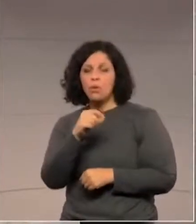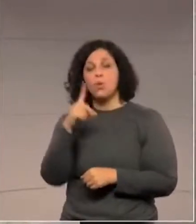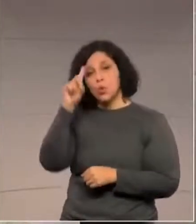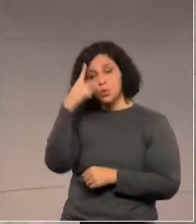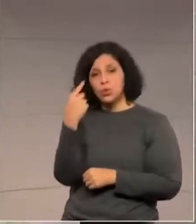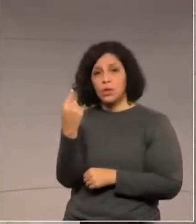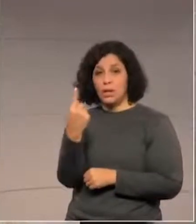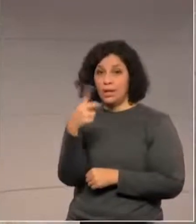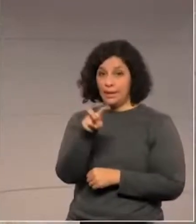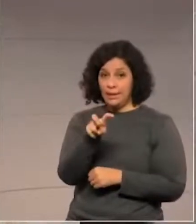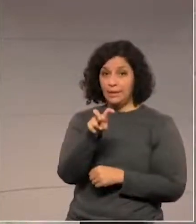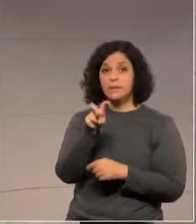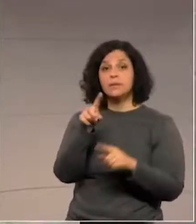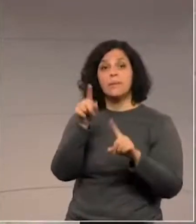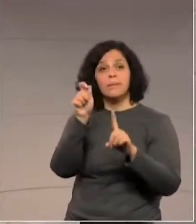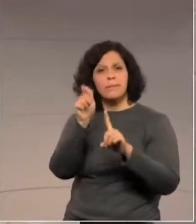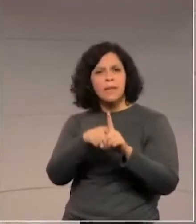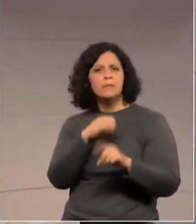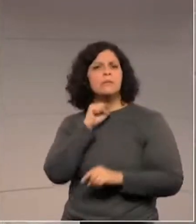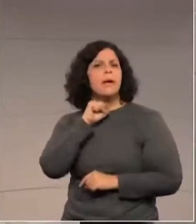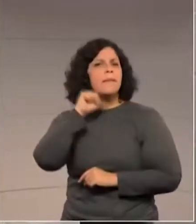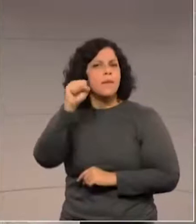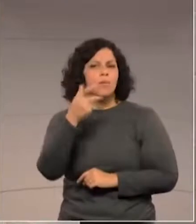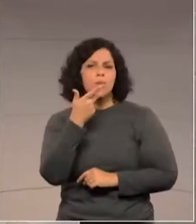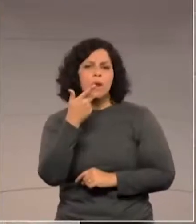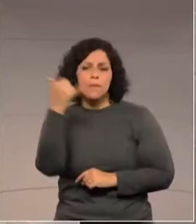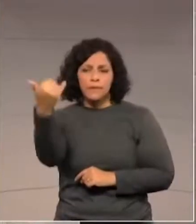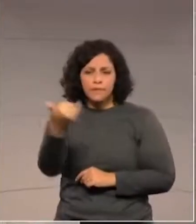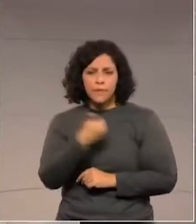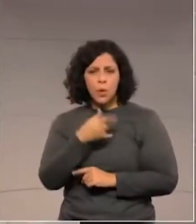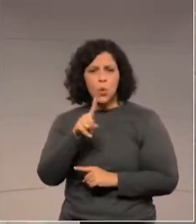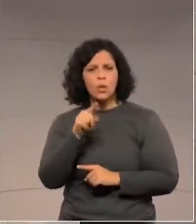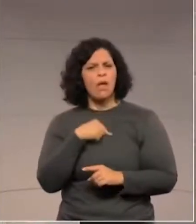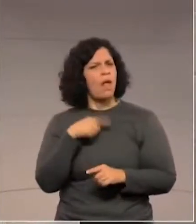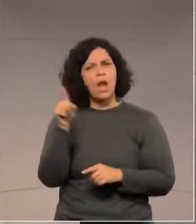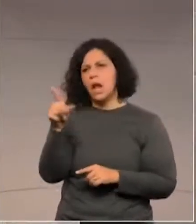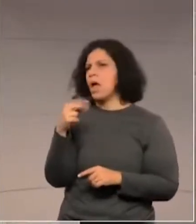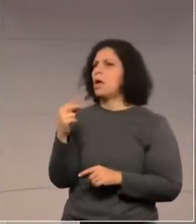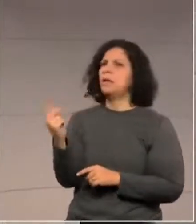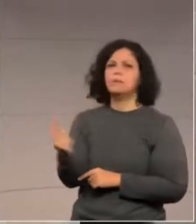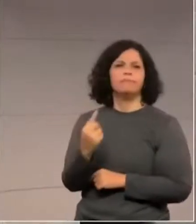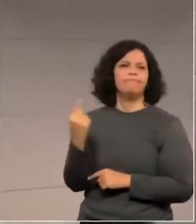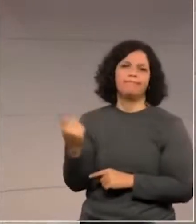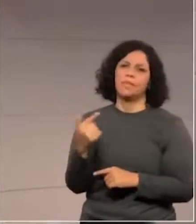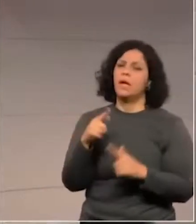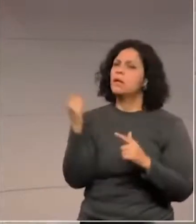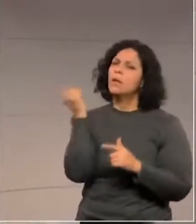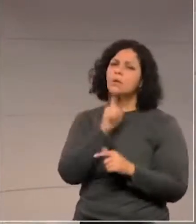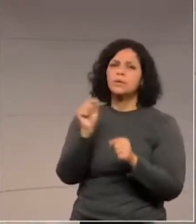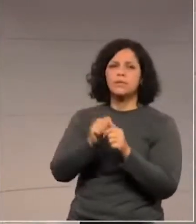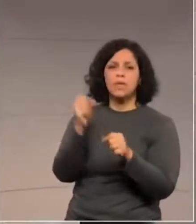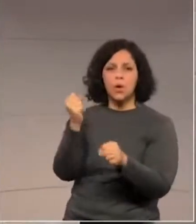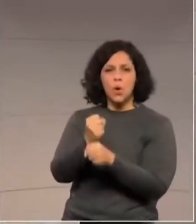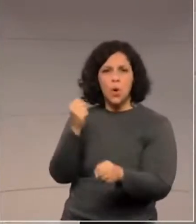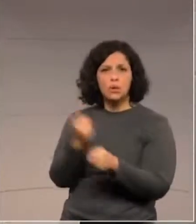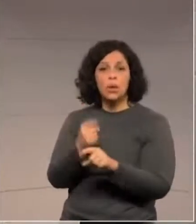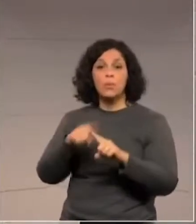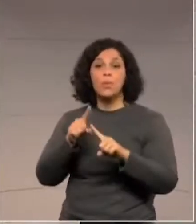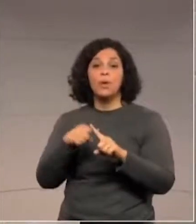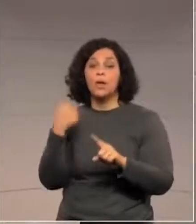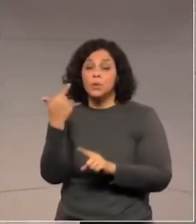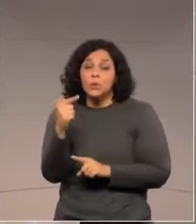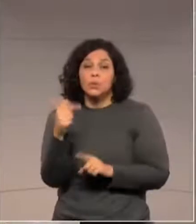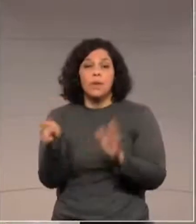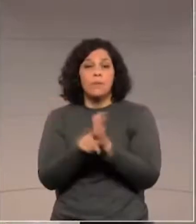no dia 15 de abril, ele me disse da inviabilidade de obras não previstas